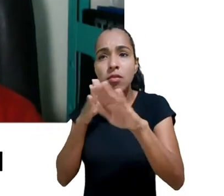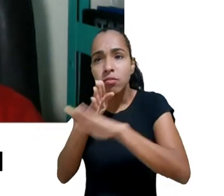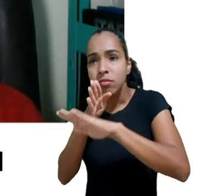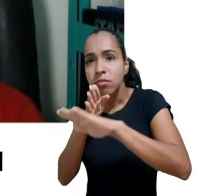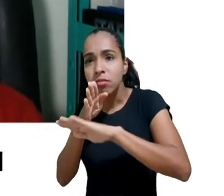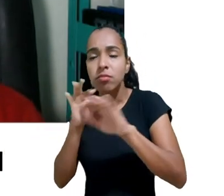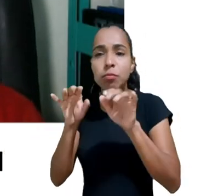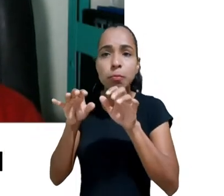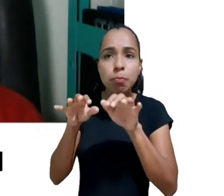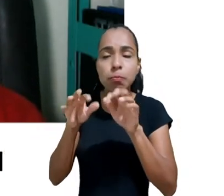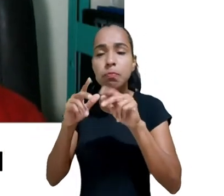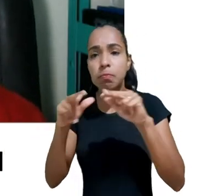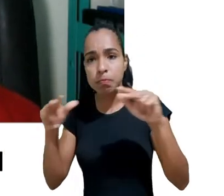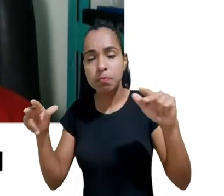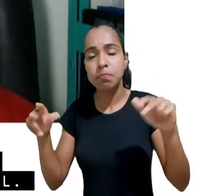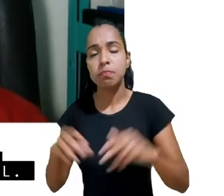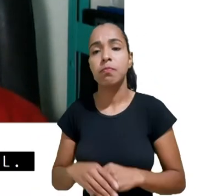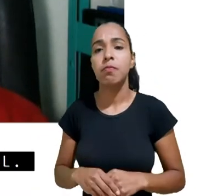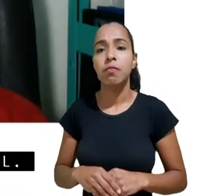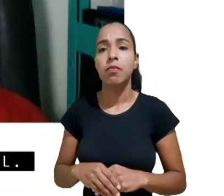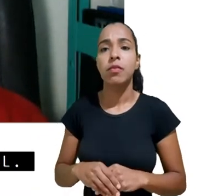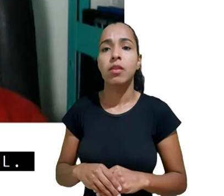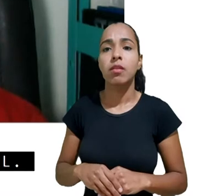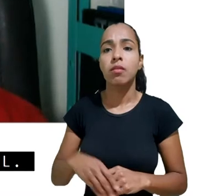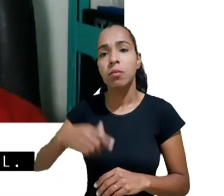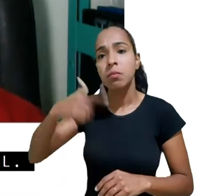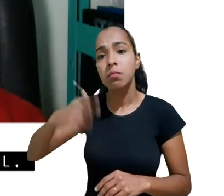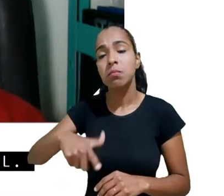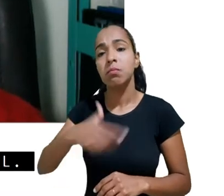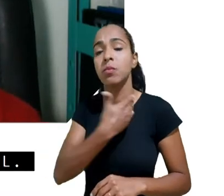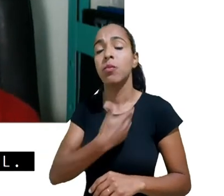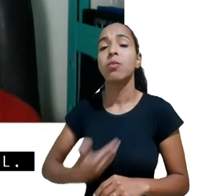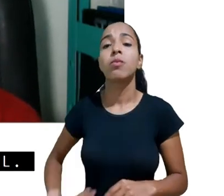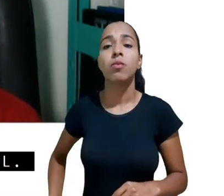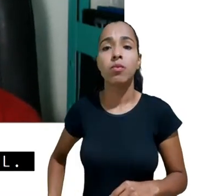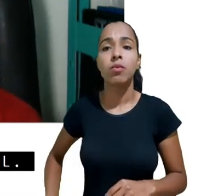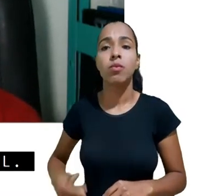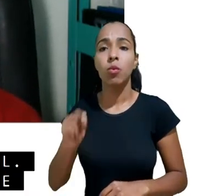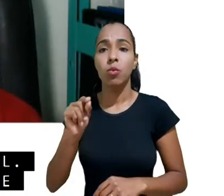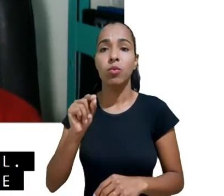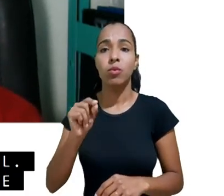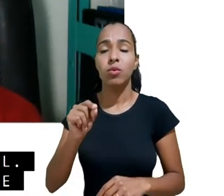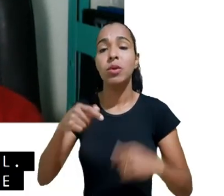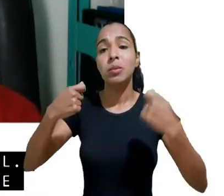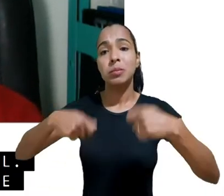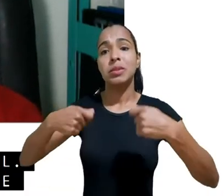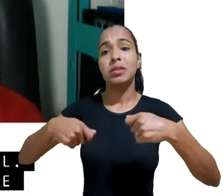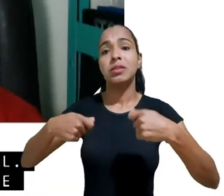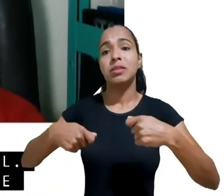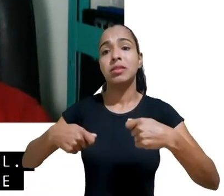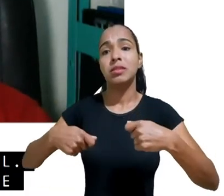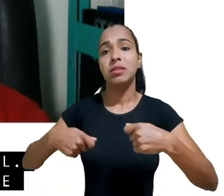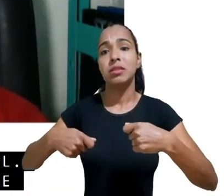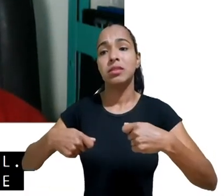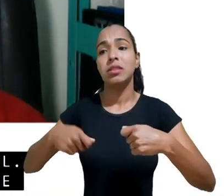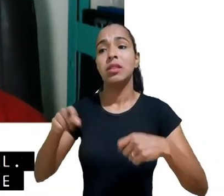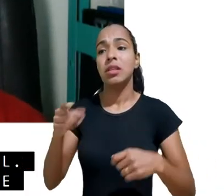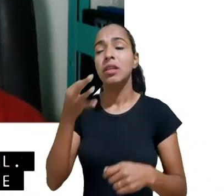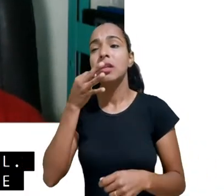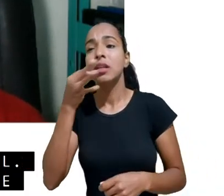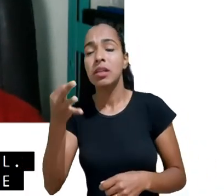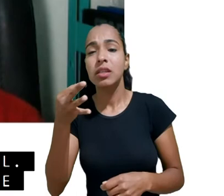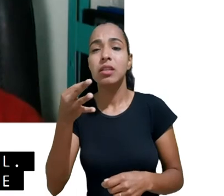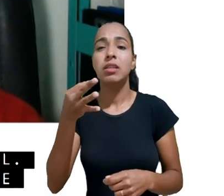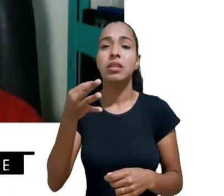tem que abandonar muitas vezes repetidos argumentos de proteção à